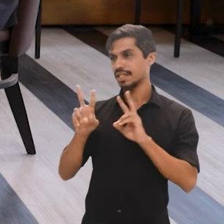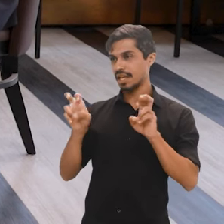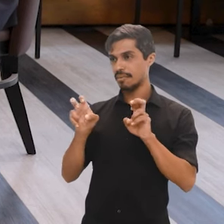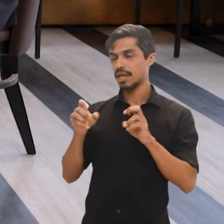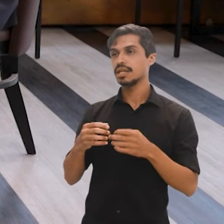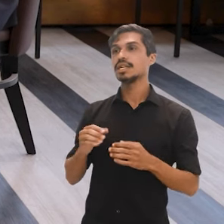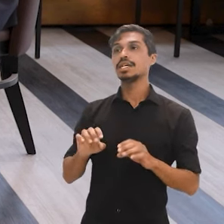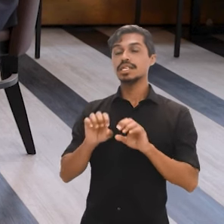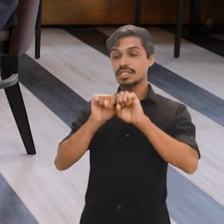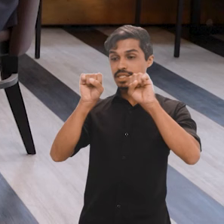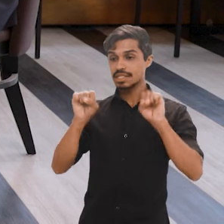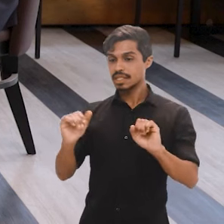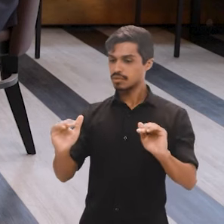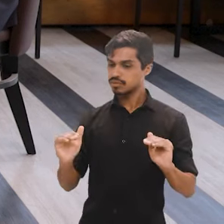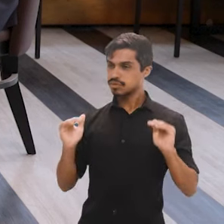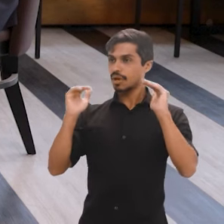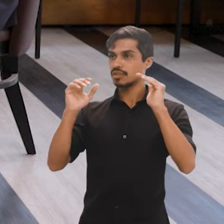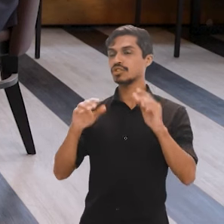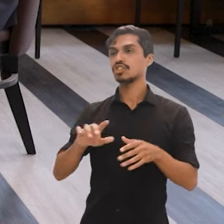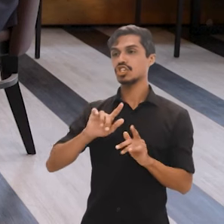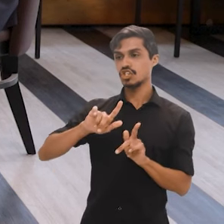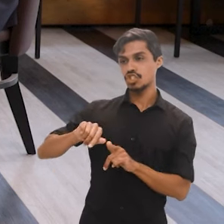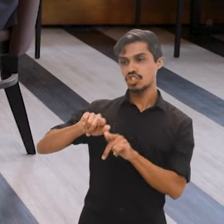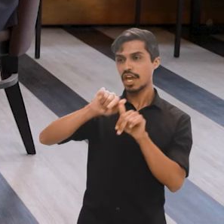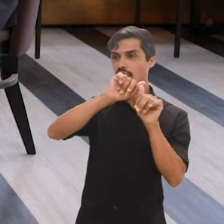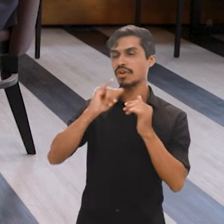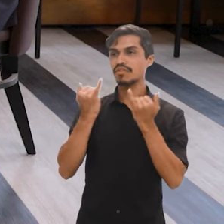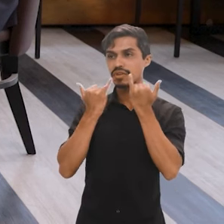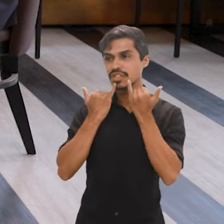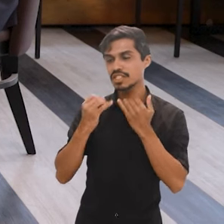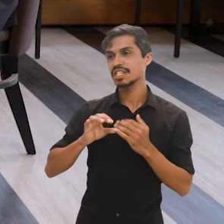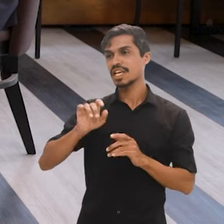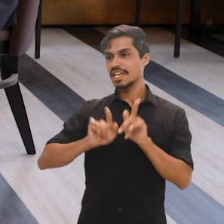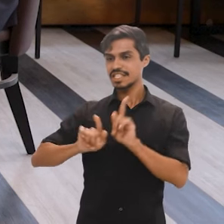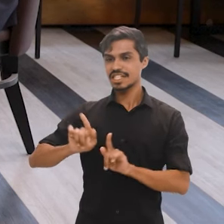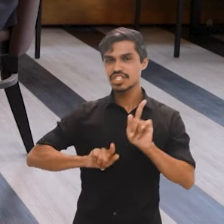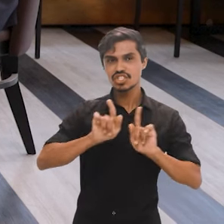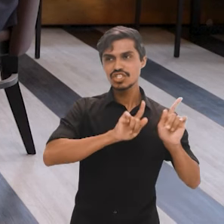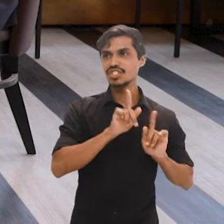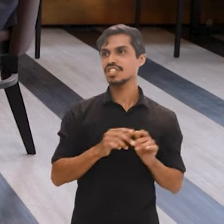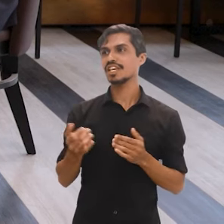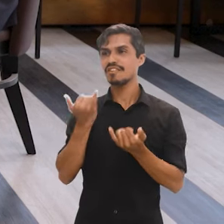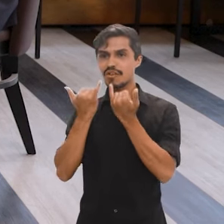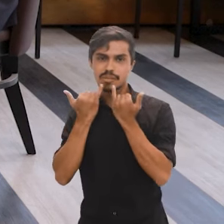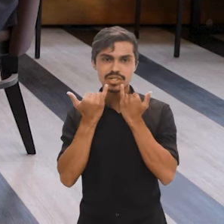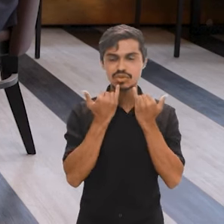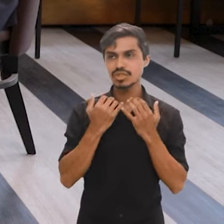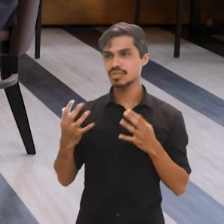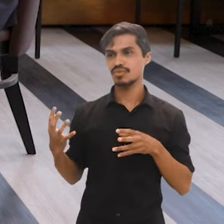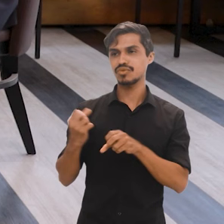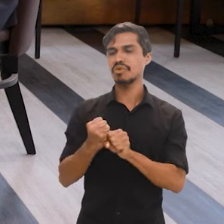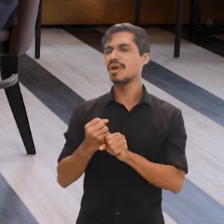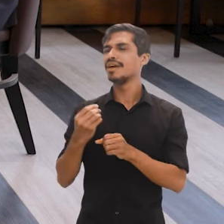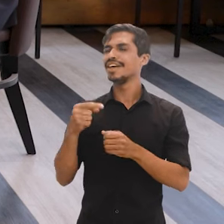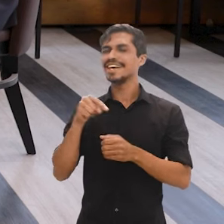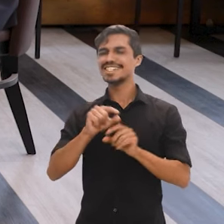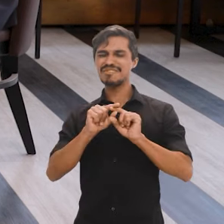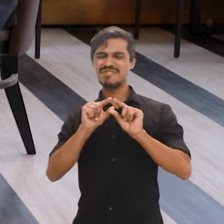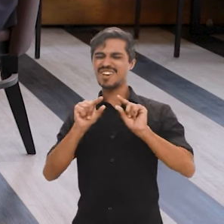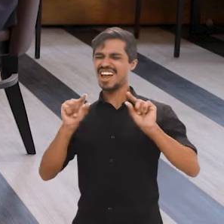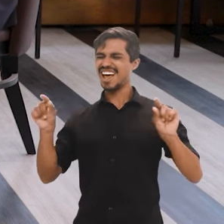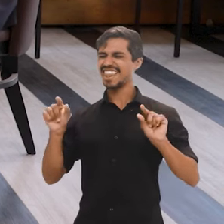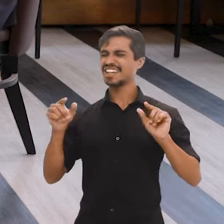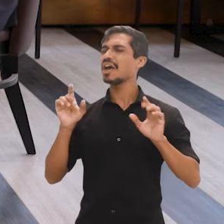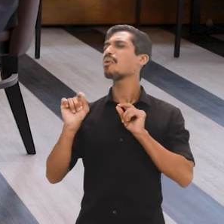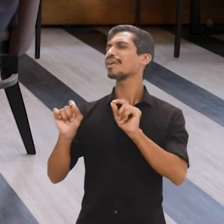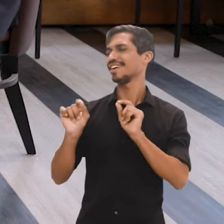sobre o sistema soberano de geoinformação, estatística e dados. O é essa palavra toda? Esse termo